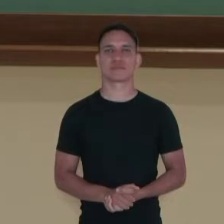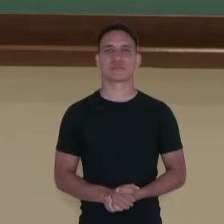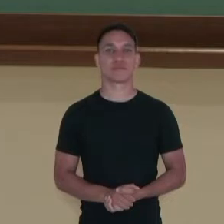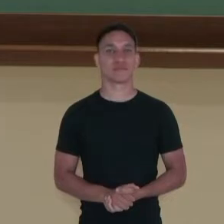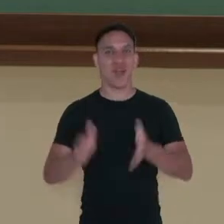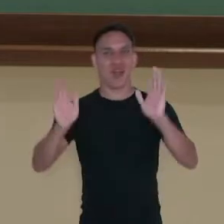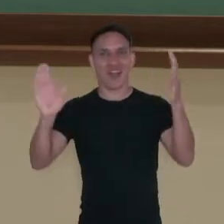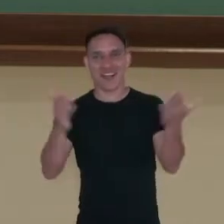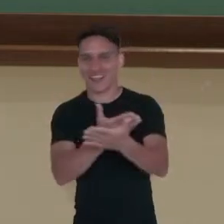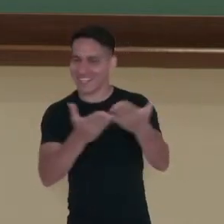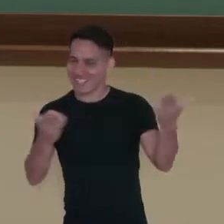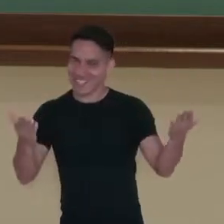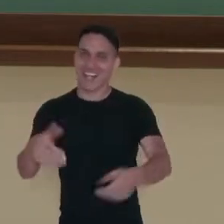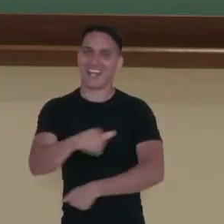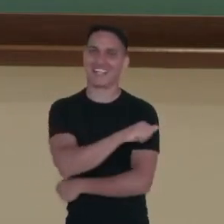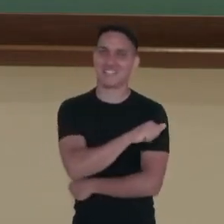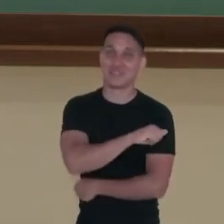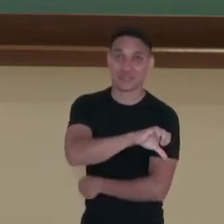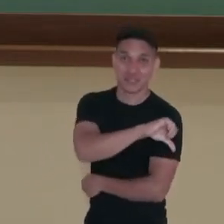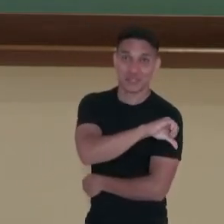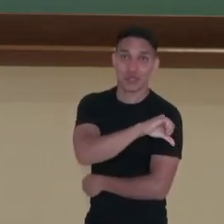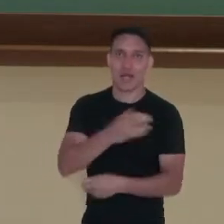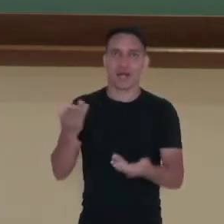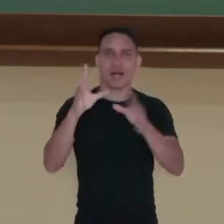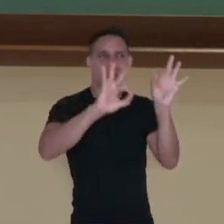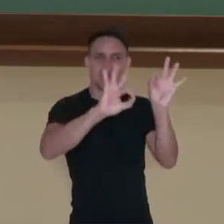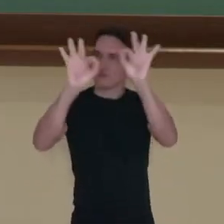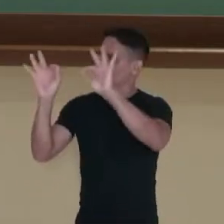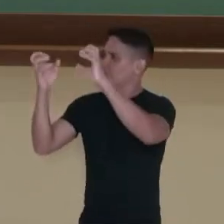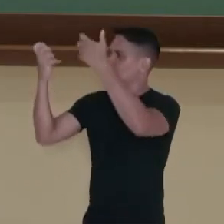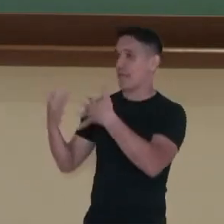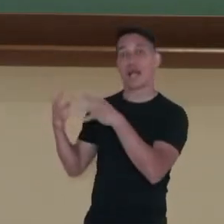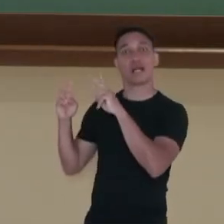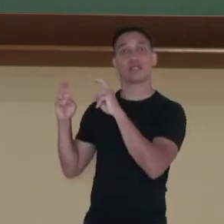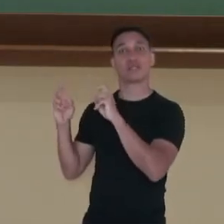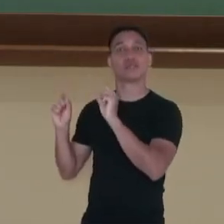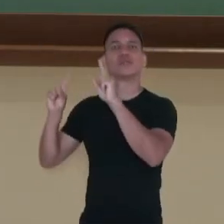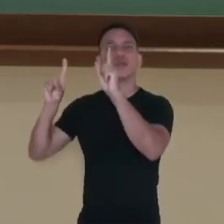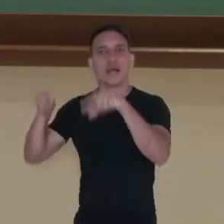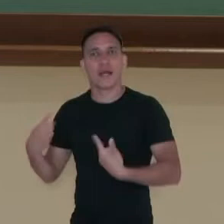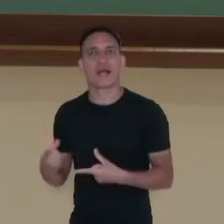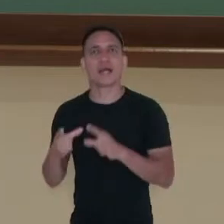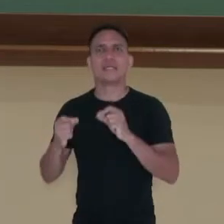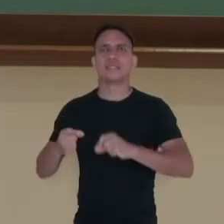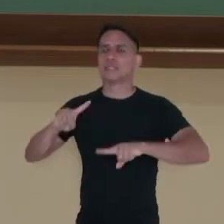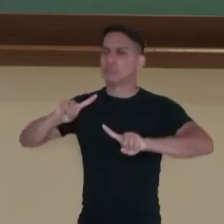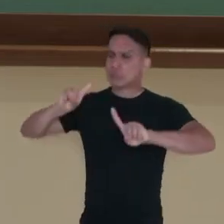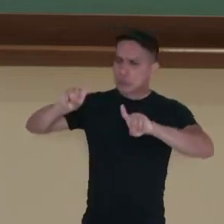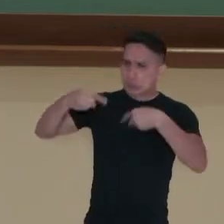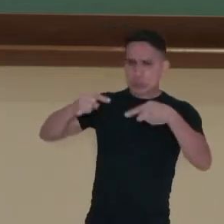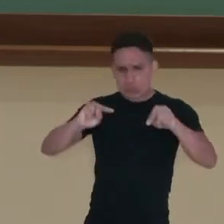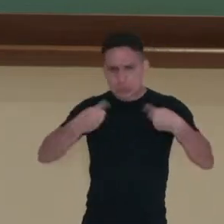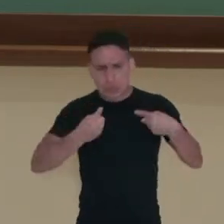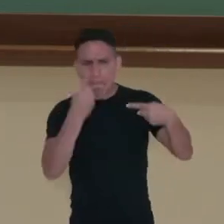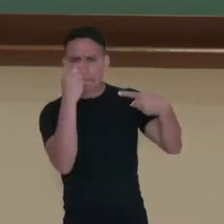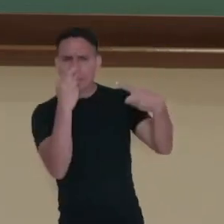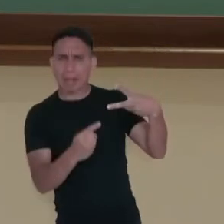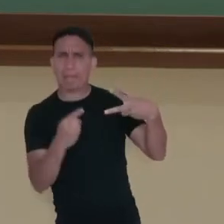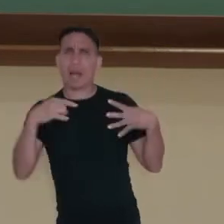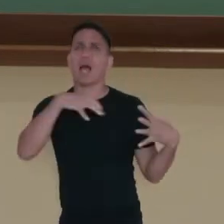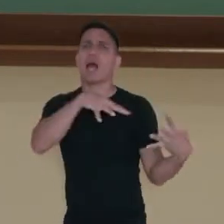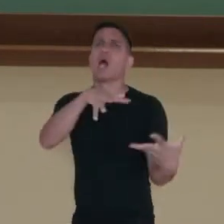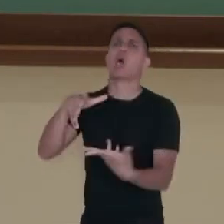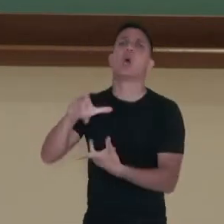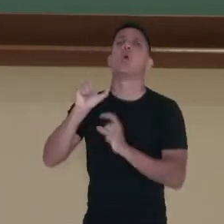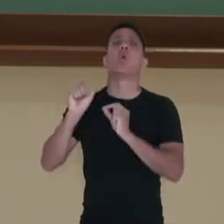Olá, estudantes do nono ano! Neste vídeo vamos falar sobre os desafios mundiais, os